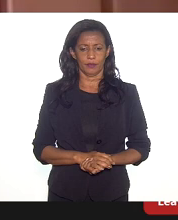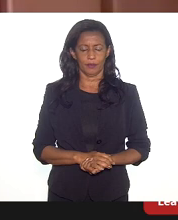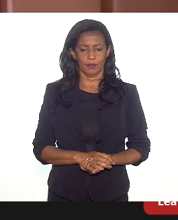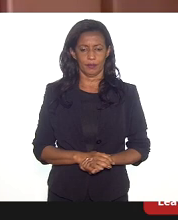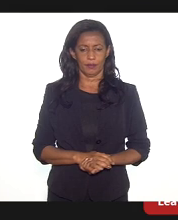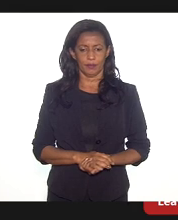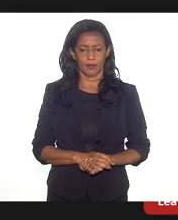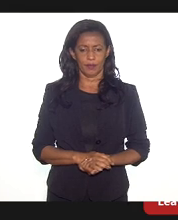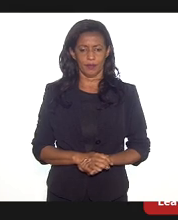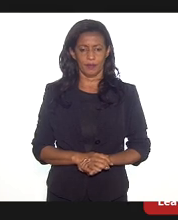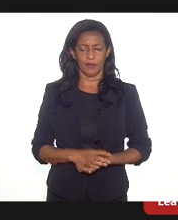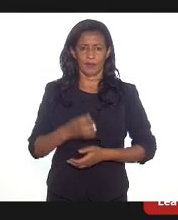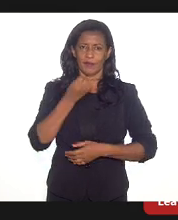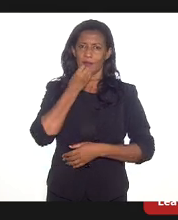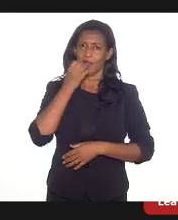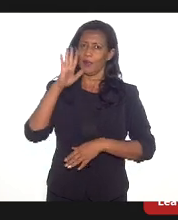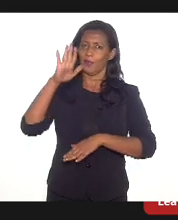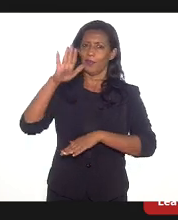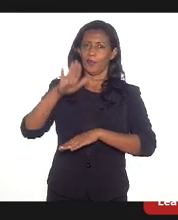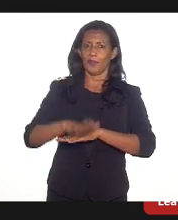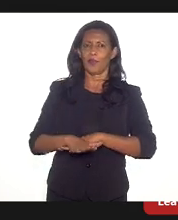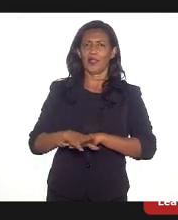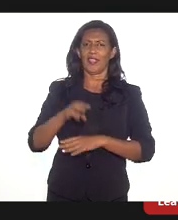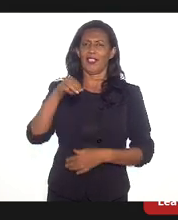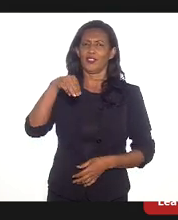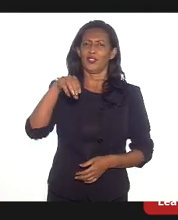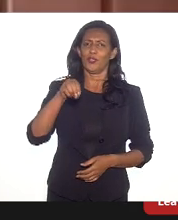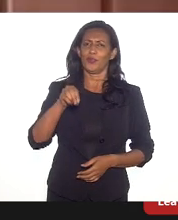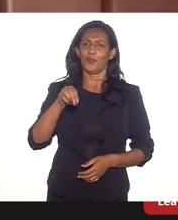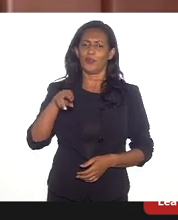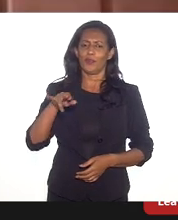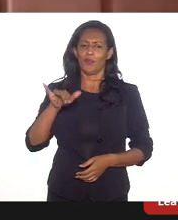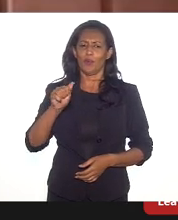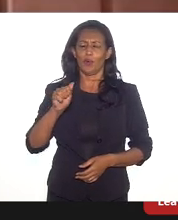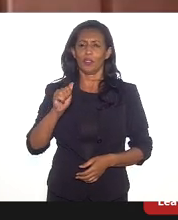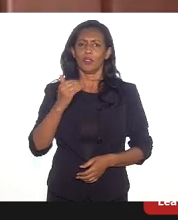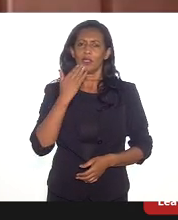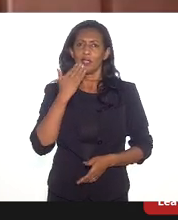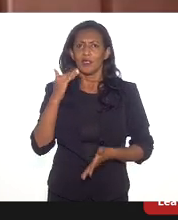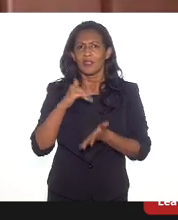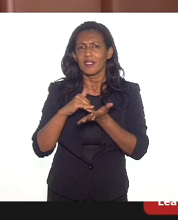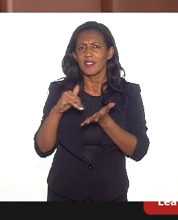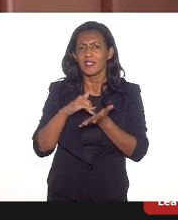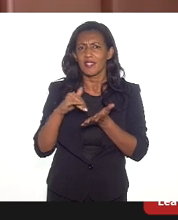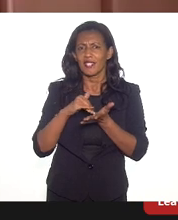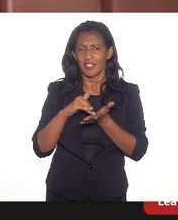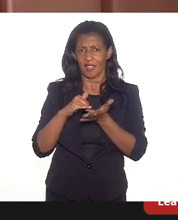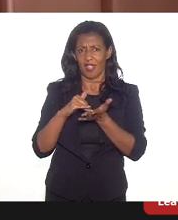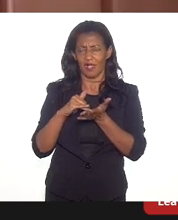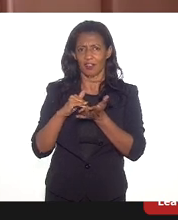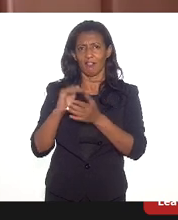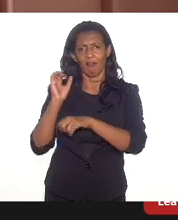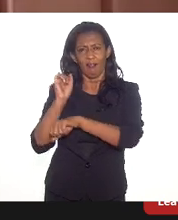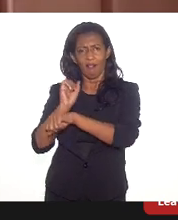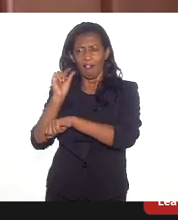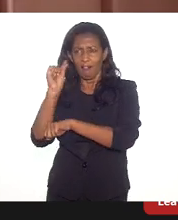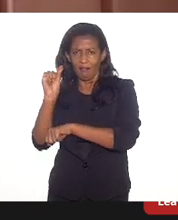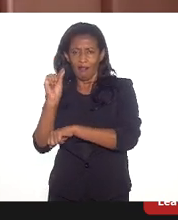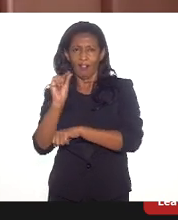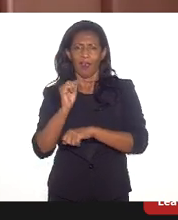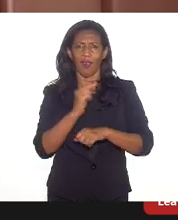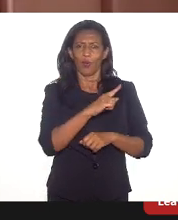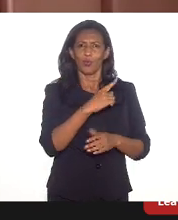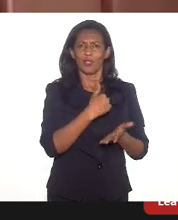Boa tarde, deputada Mônica Francisco. Boa tarde. Eu só pediria, secretário, que assim que o subsecretário de